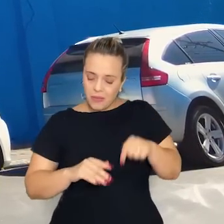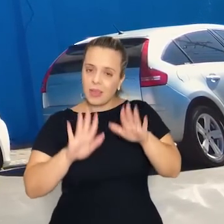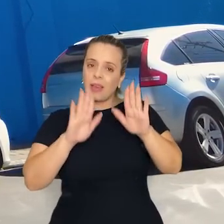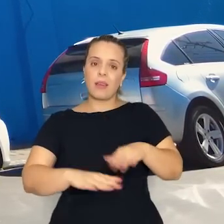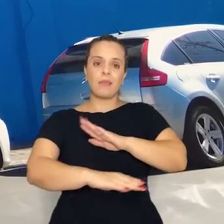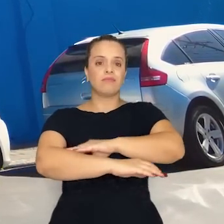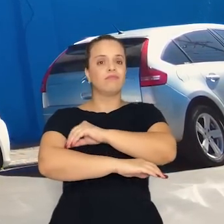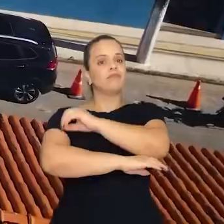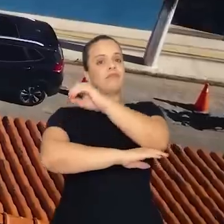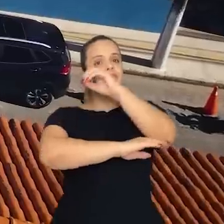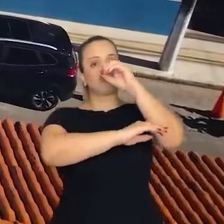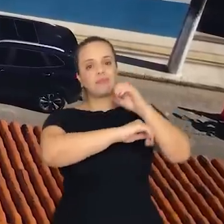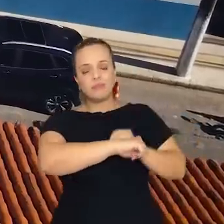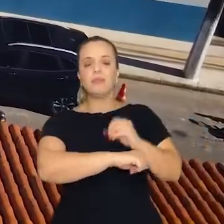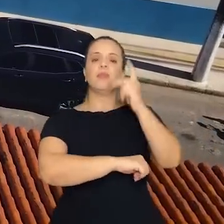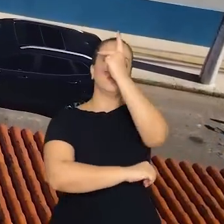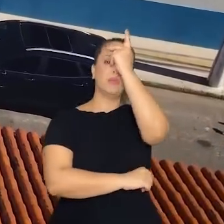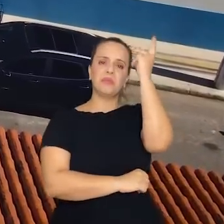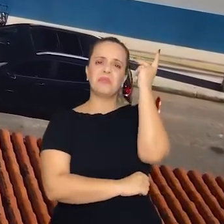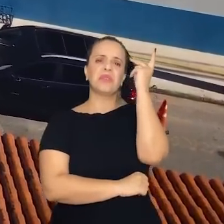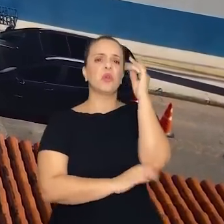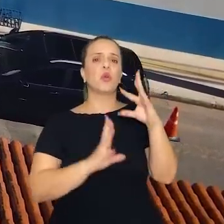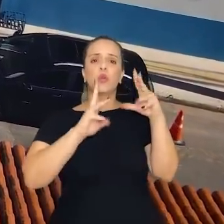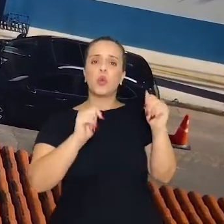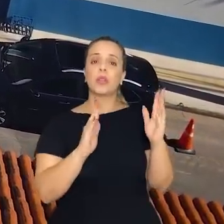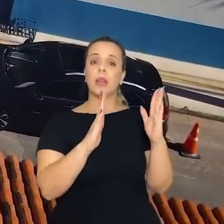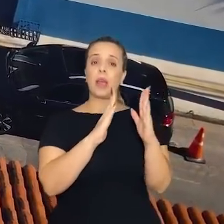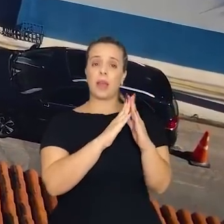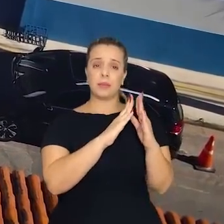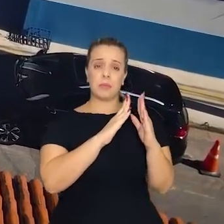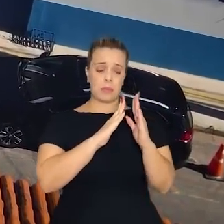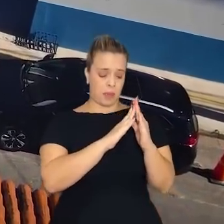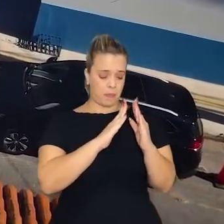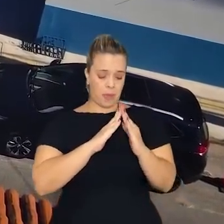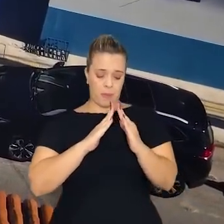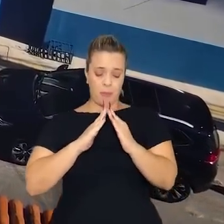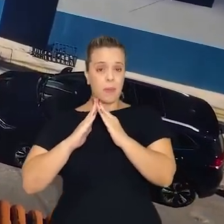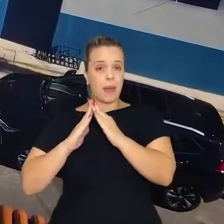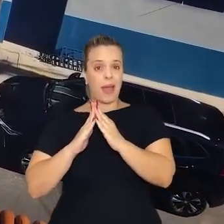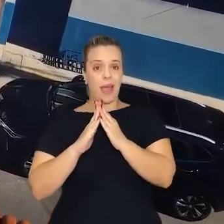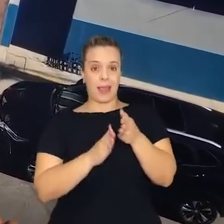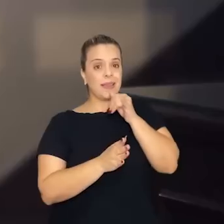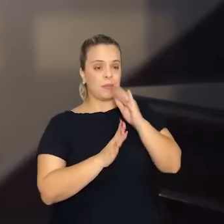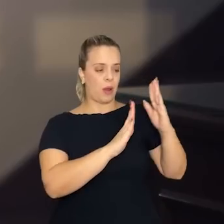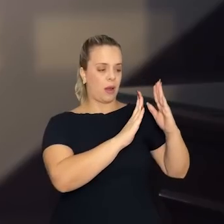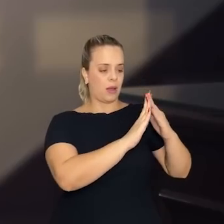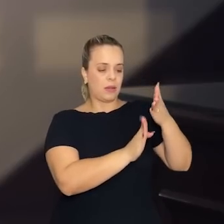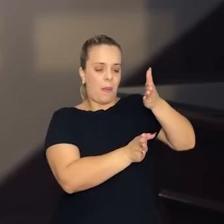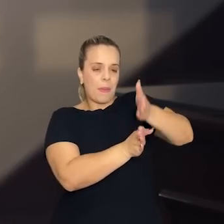As pessoas viviam todas em casas muito próximas, paredes geminadas.